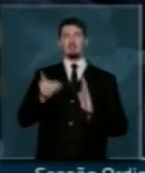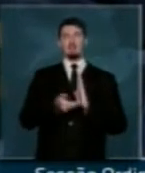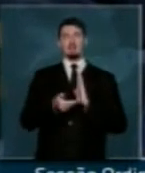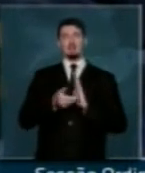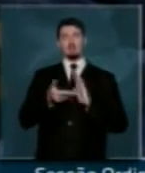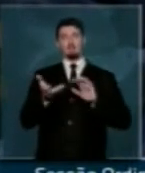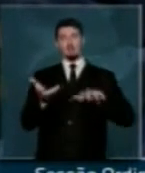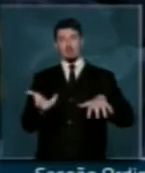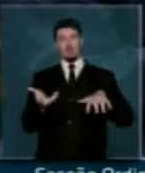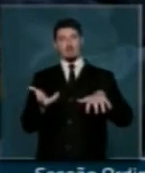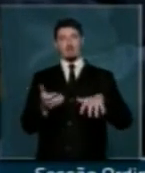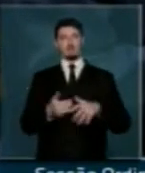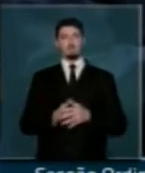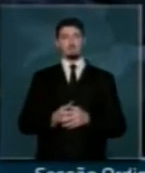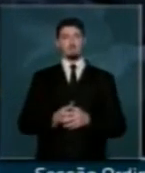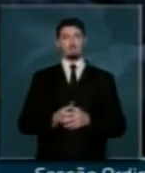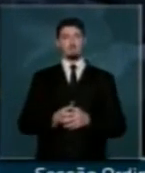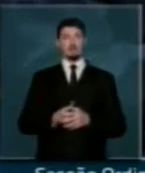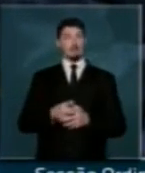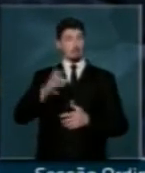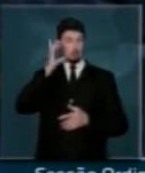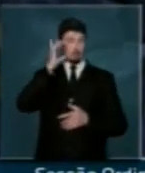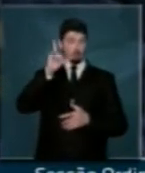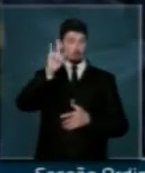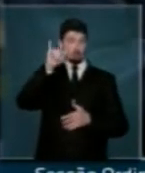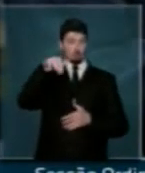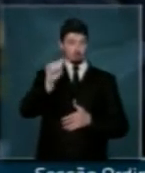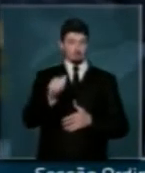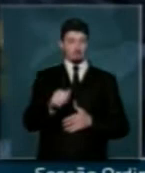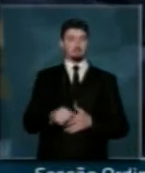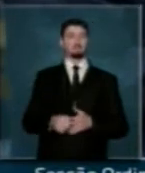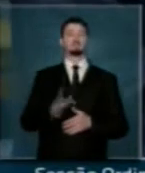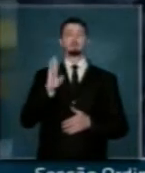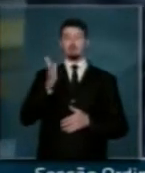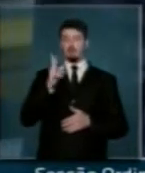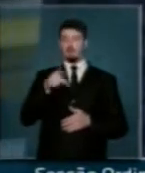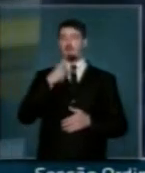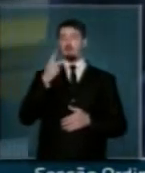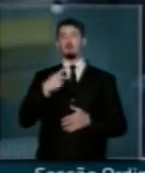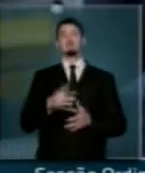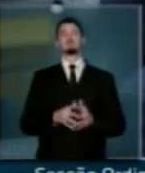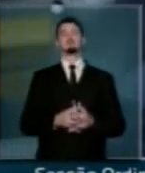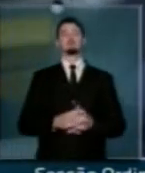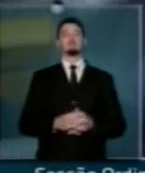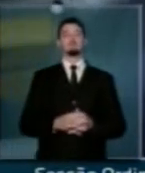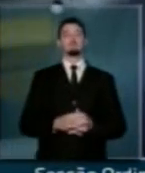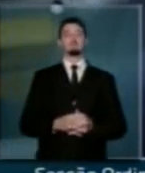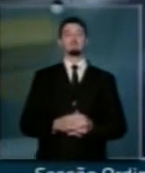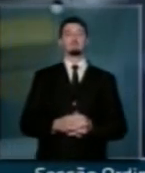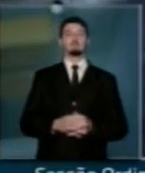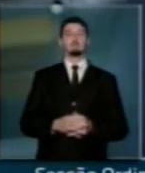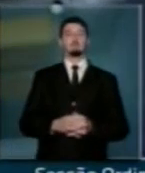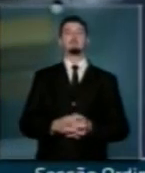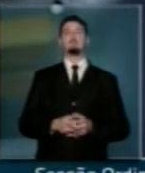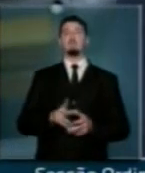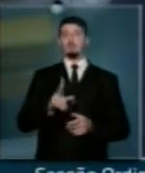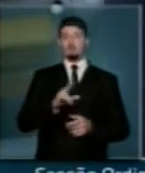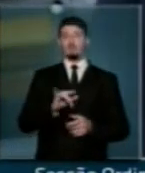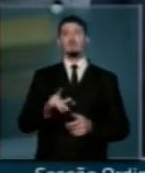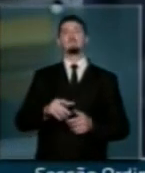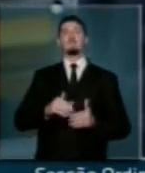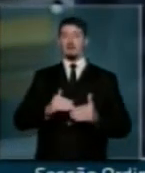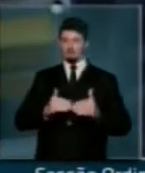A presidenta Dilma já sinalizou que vai avançar no